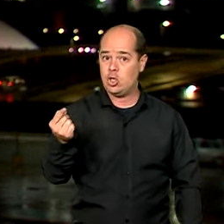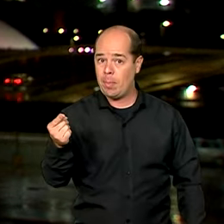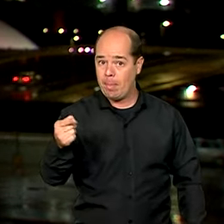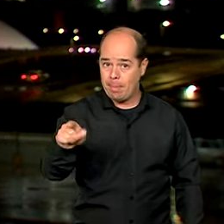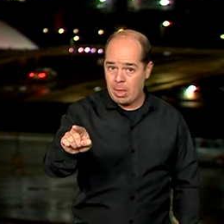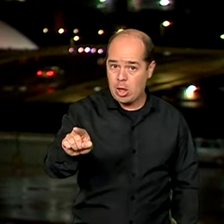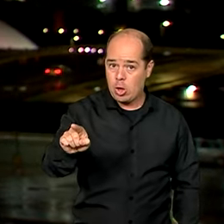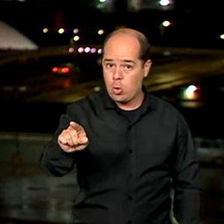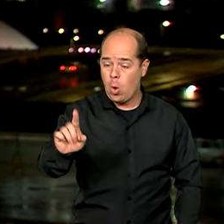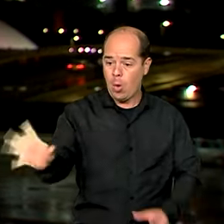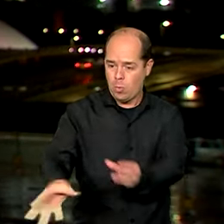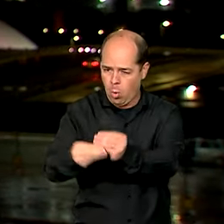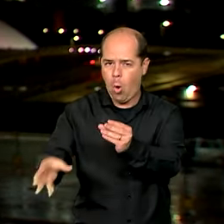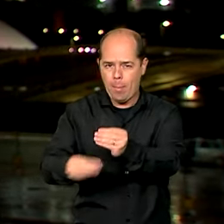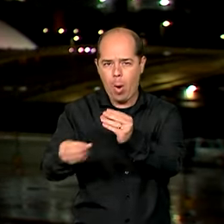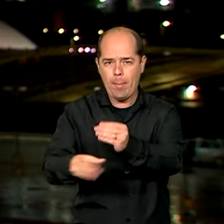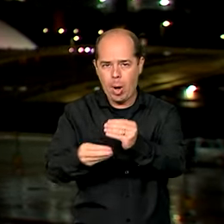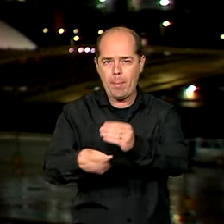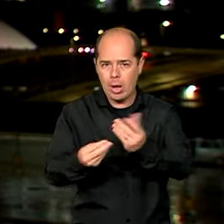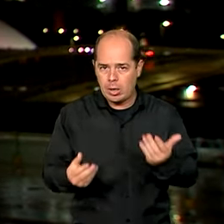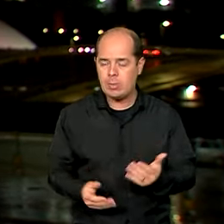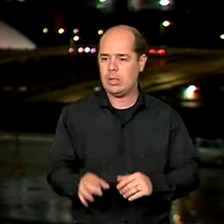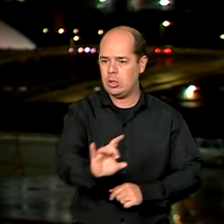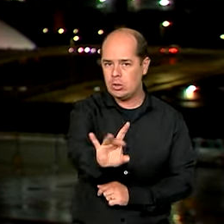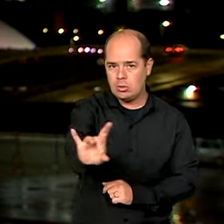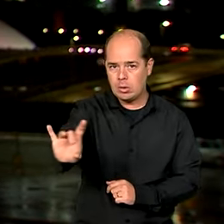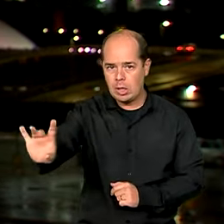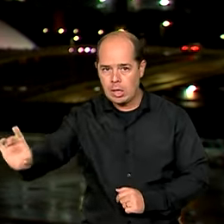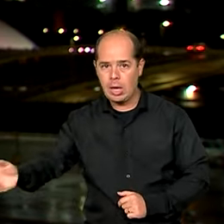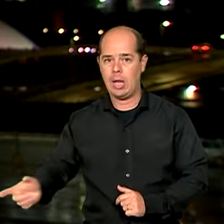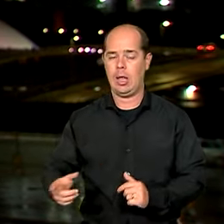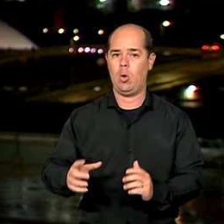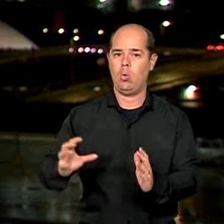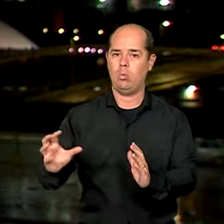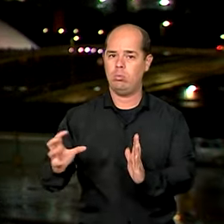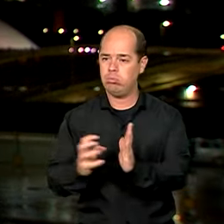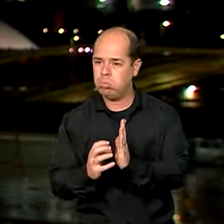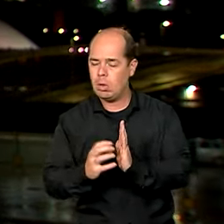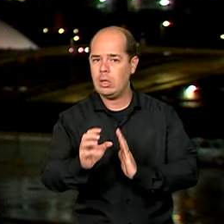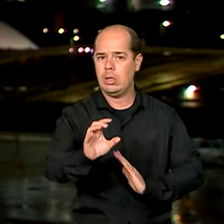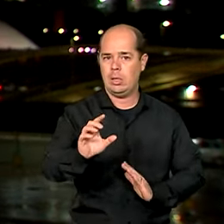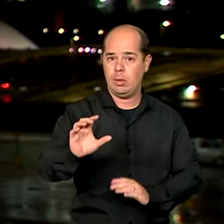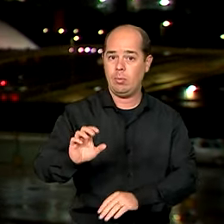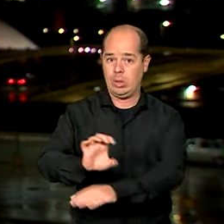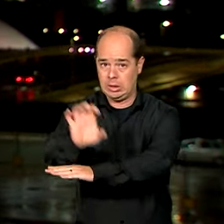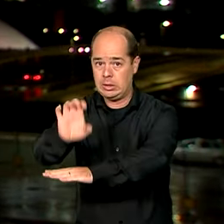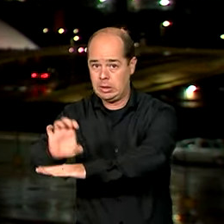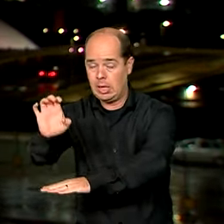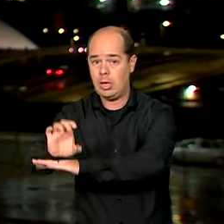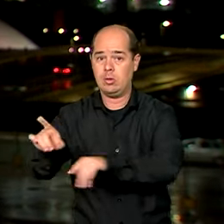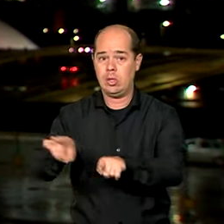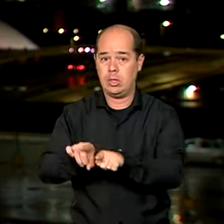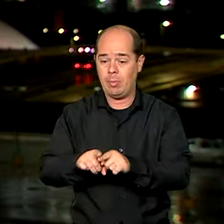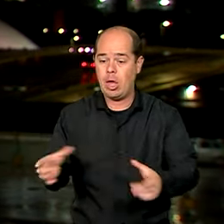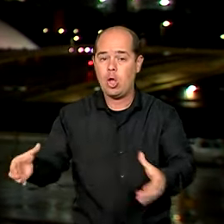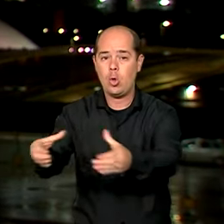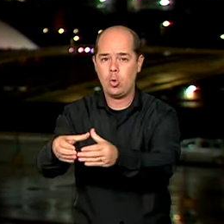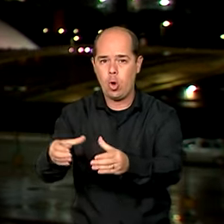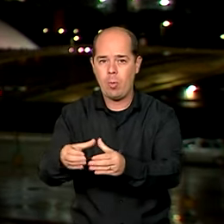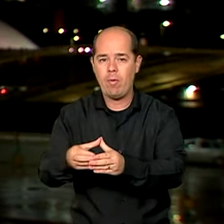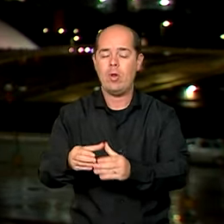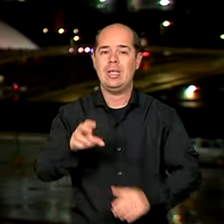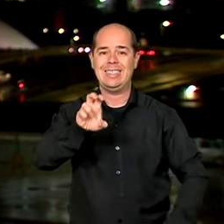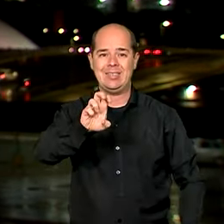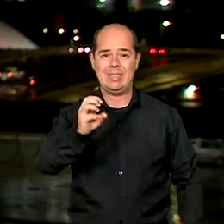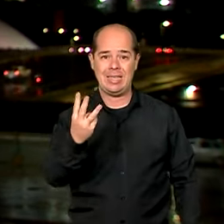emendas parlamentares individuais de bancadas estaduais e de comissões no valor de R 53 bilhões.